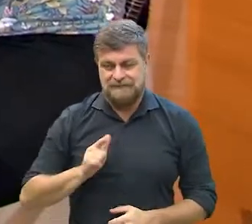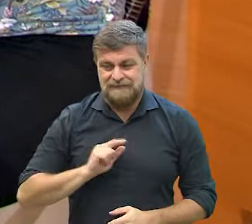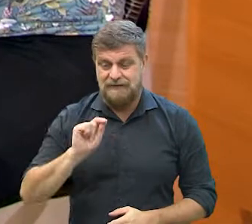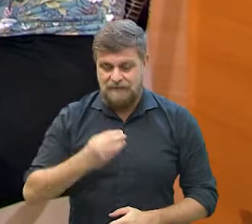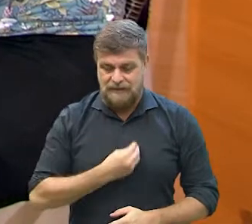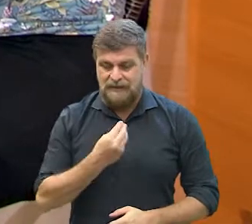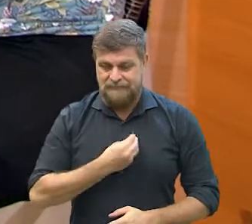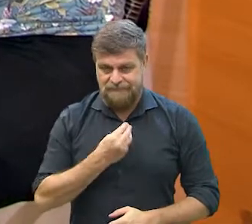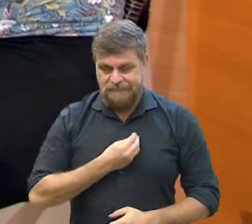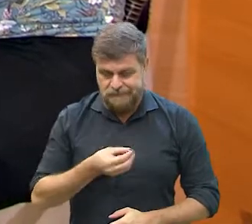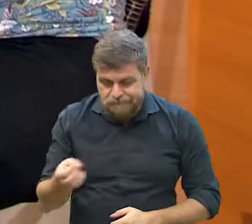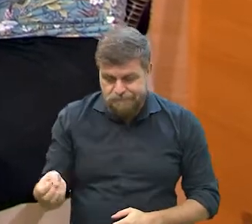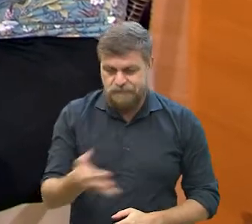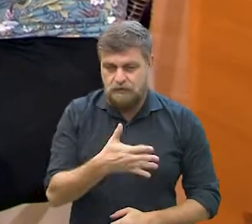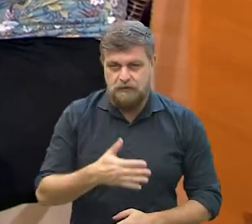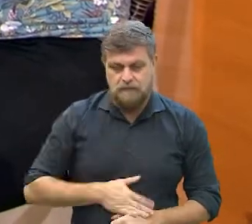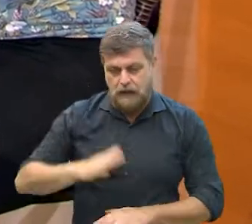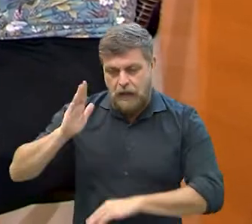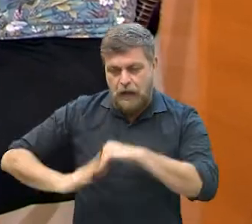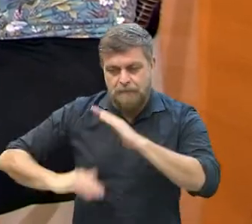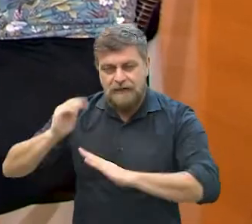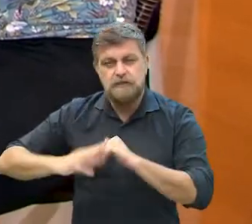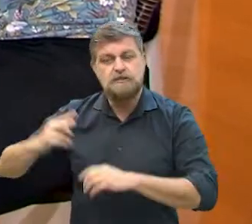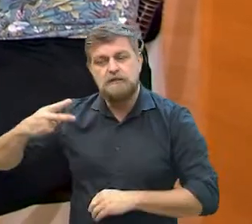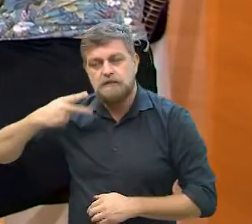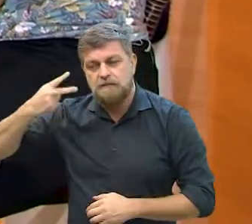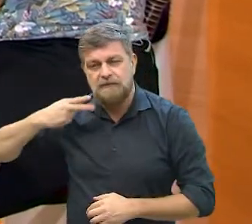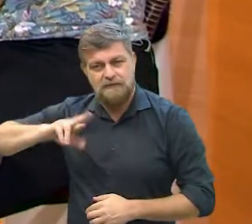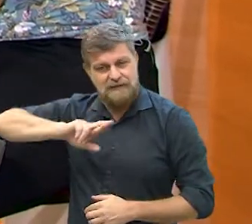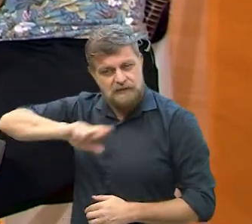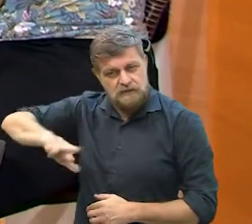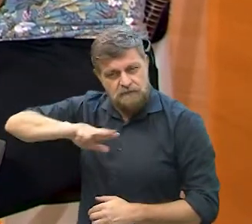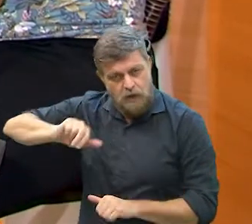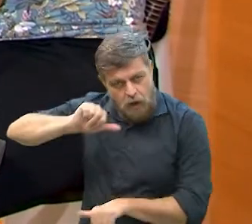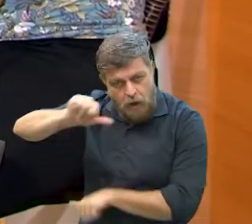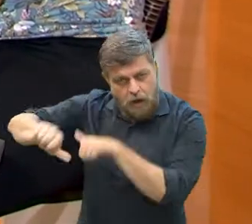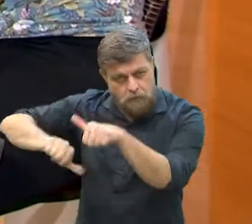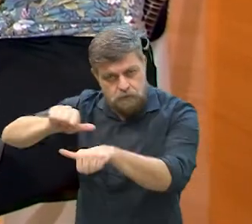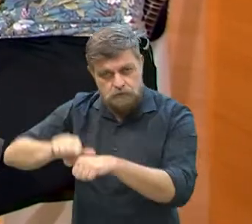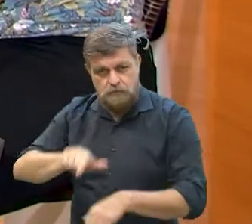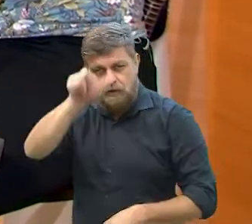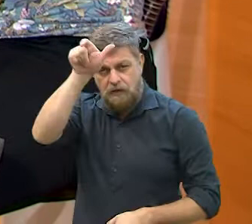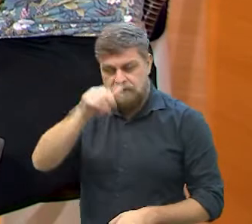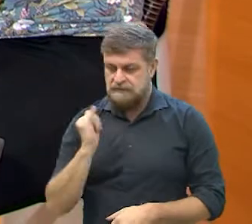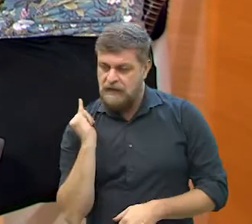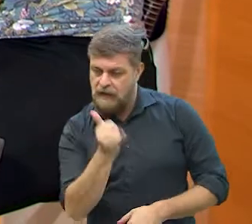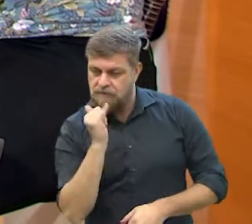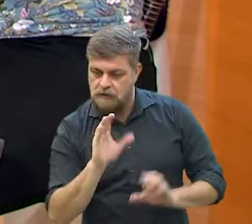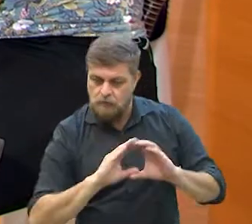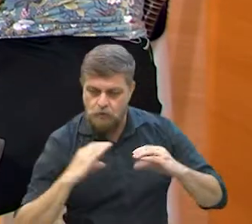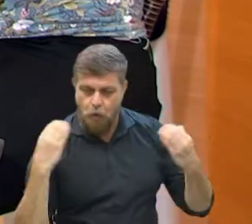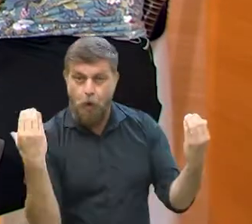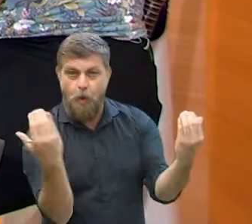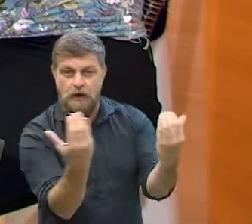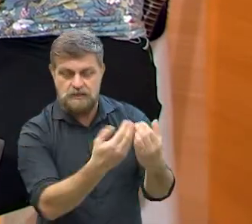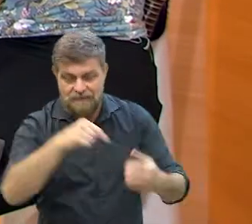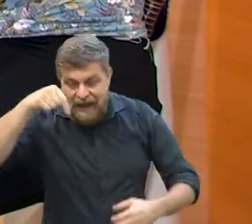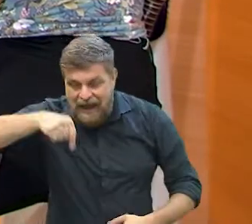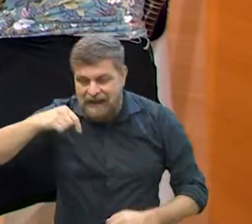Vereadora, diante dessa nova realidade, o trabalho do legislativo vai ser diferente também? A gente falou, a senhora falou muito no